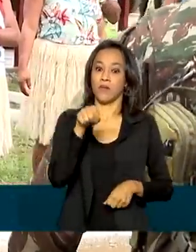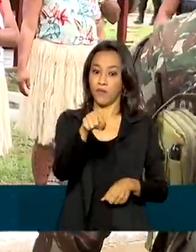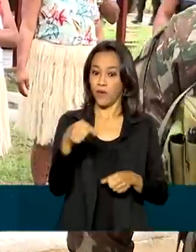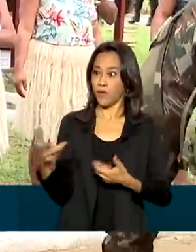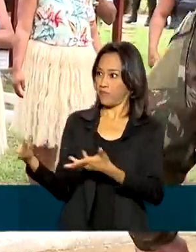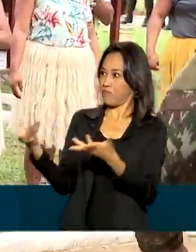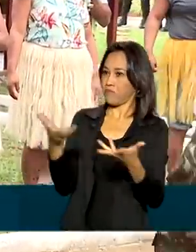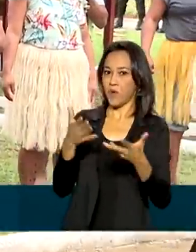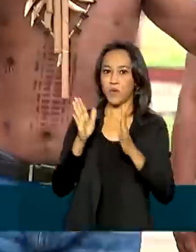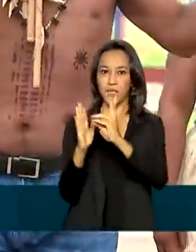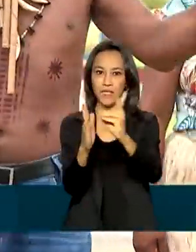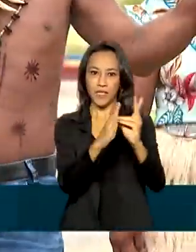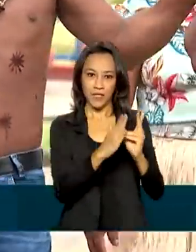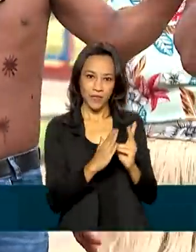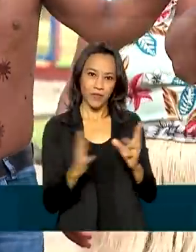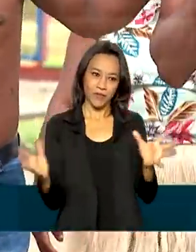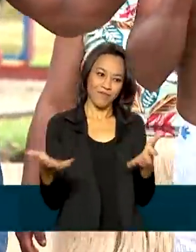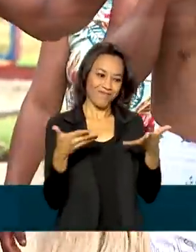recebida pelos indígenas.